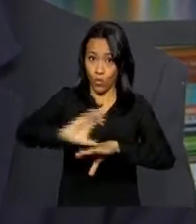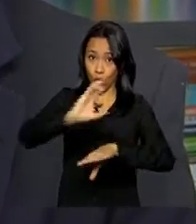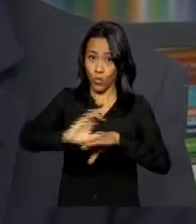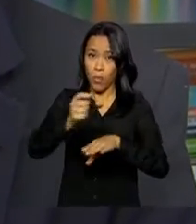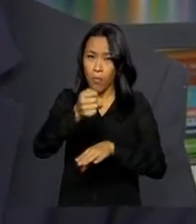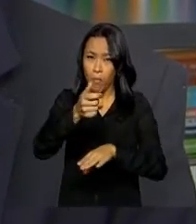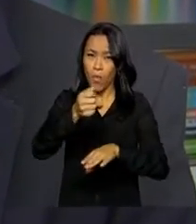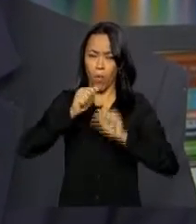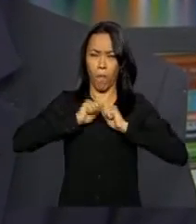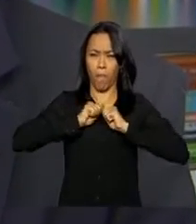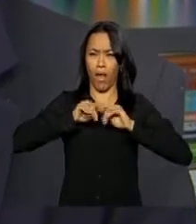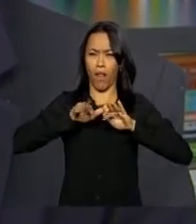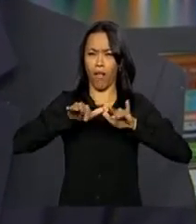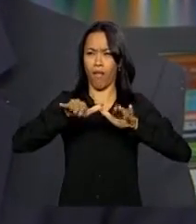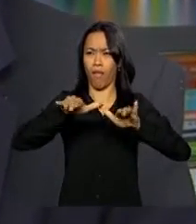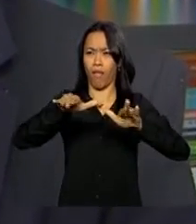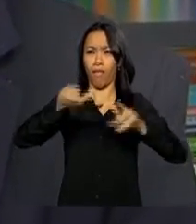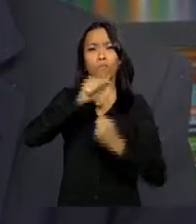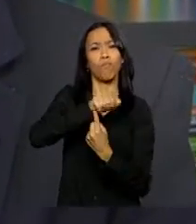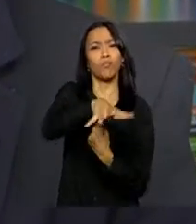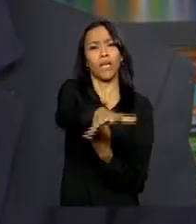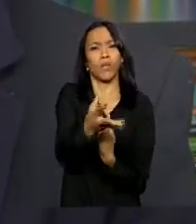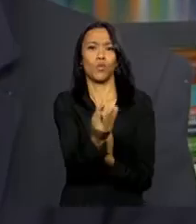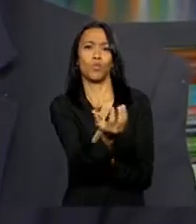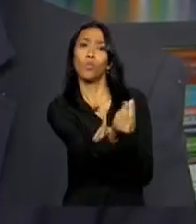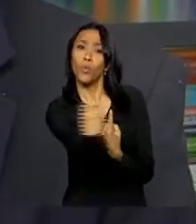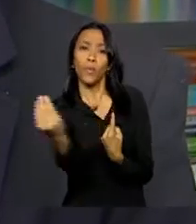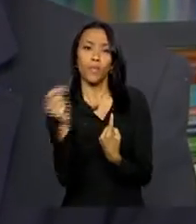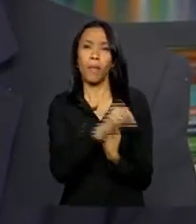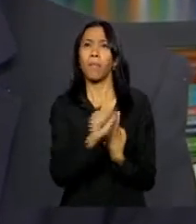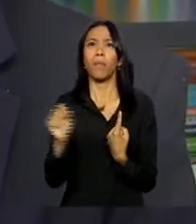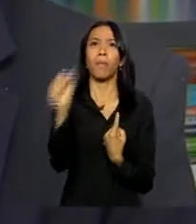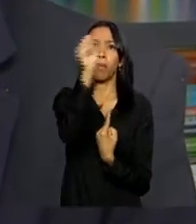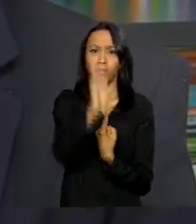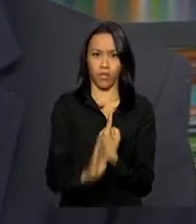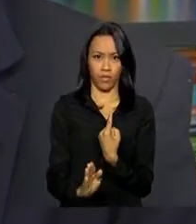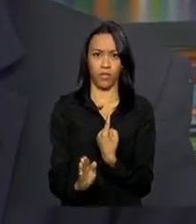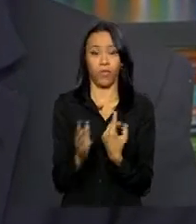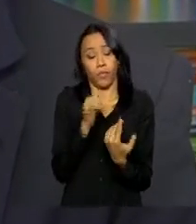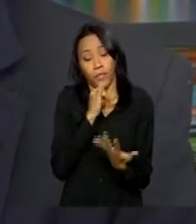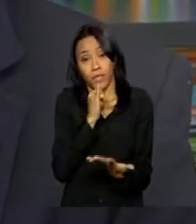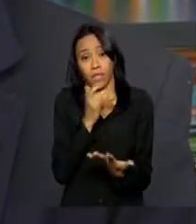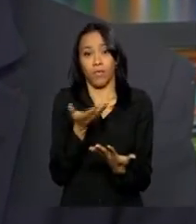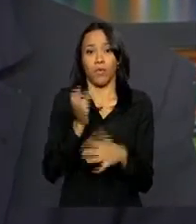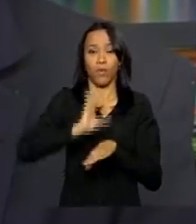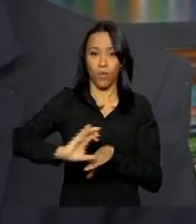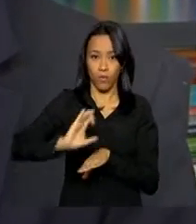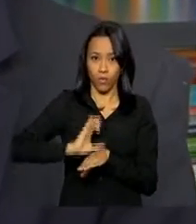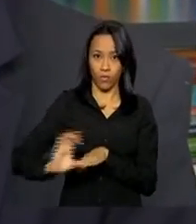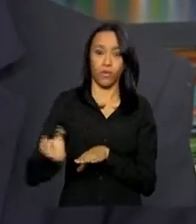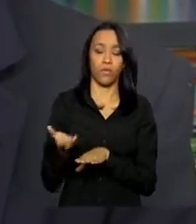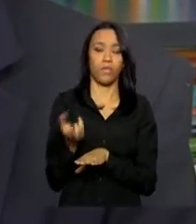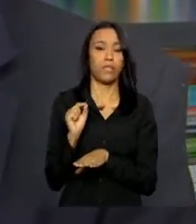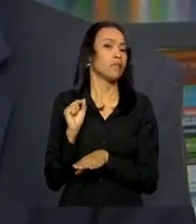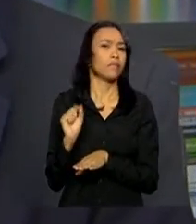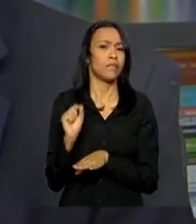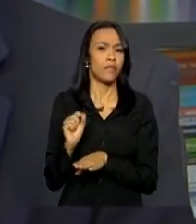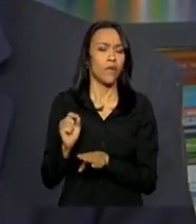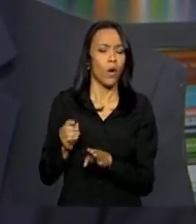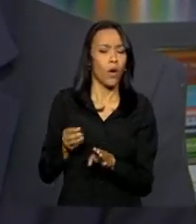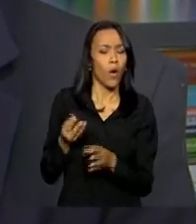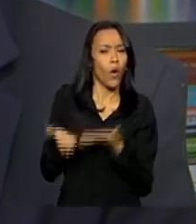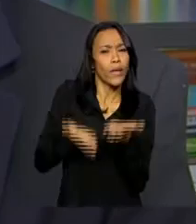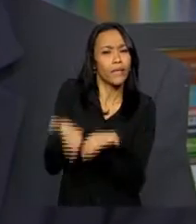tempo muitas pessoas em todos os municípios do Brasil. Então, por exemplo, o curso de orientação do